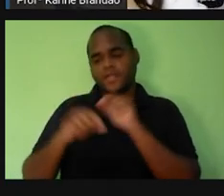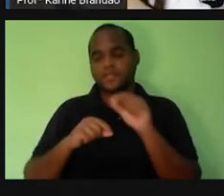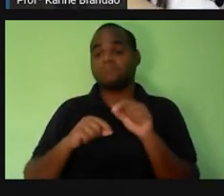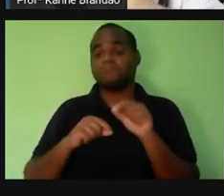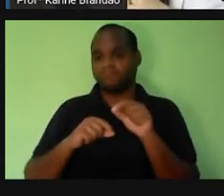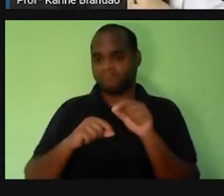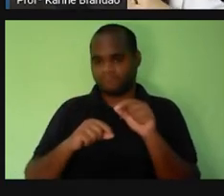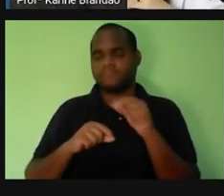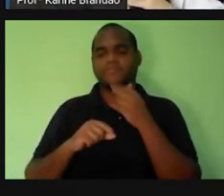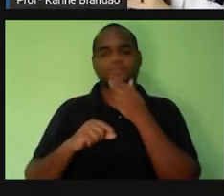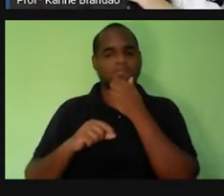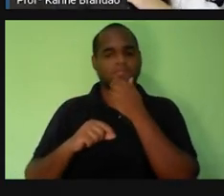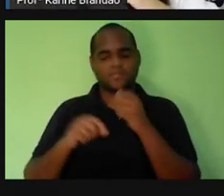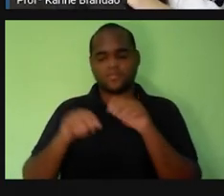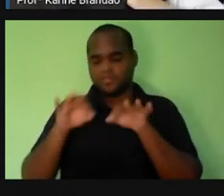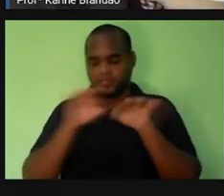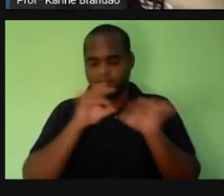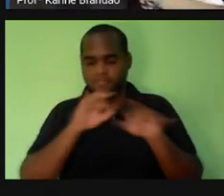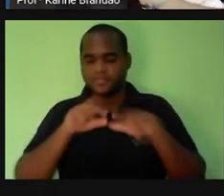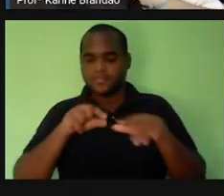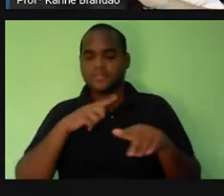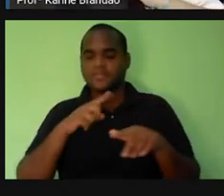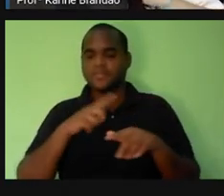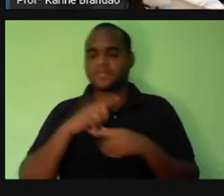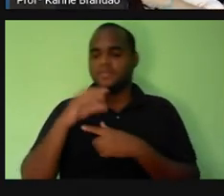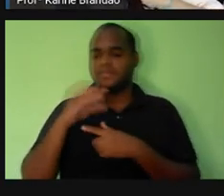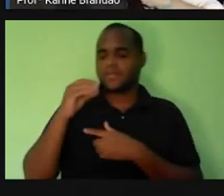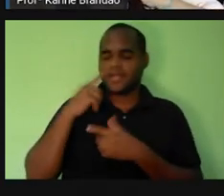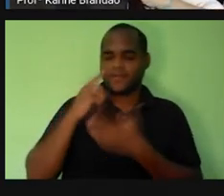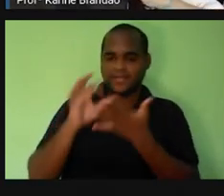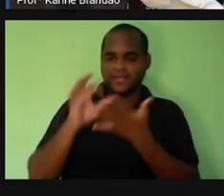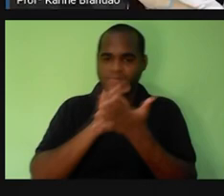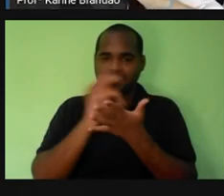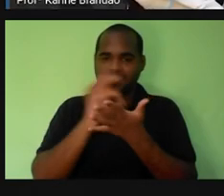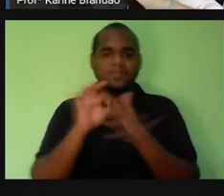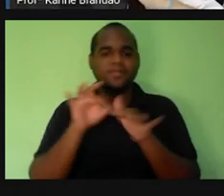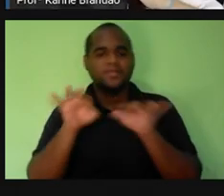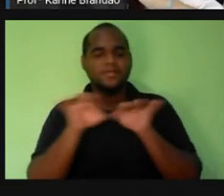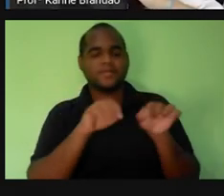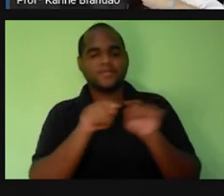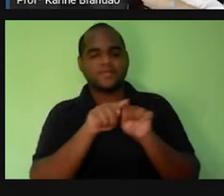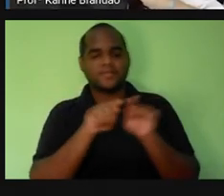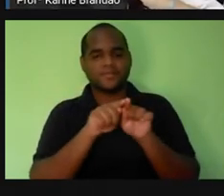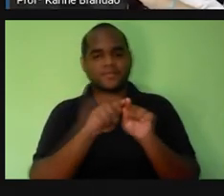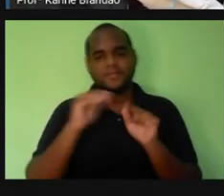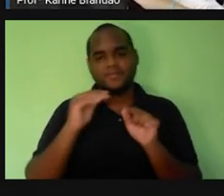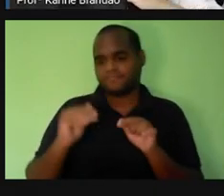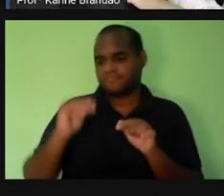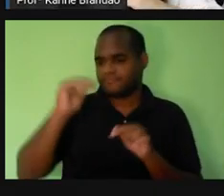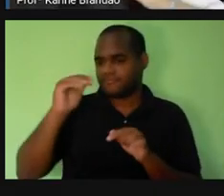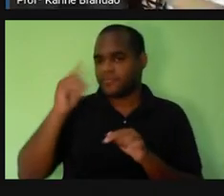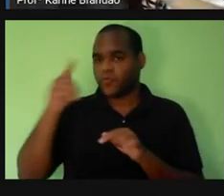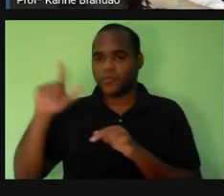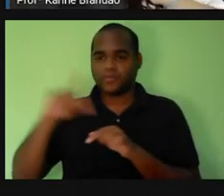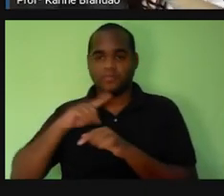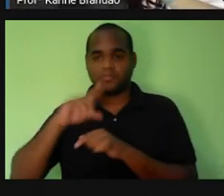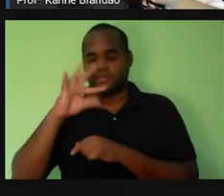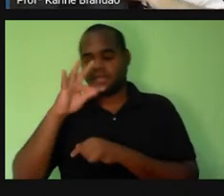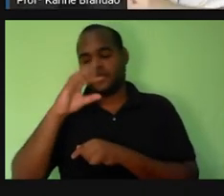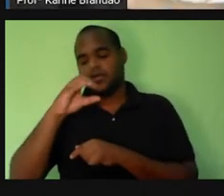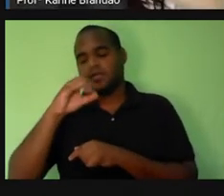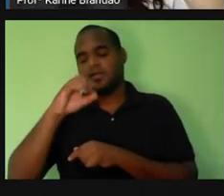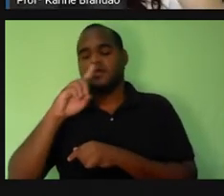organização a gente saiu da célula e da célula a gente foi para uma escadinha, um degrau para um tecido e